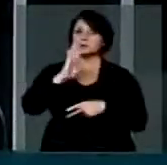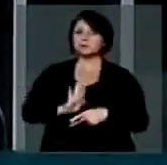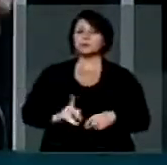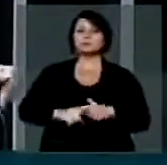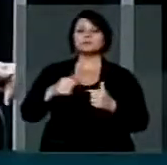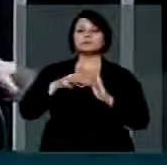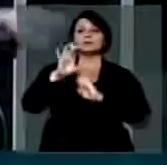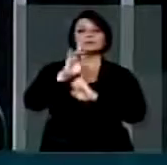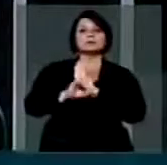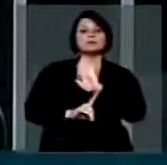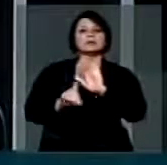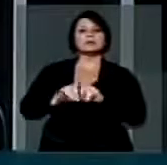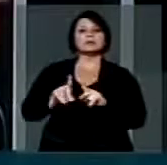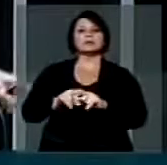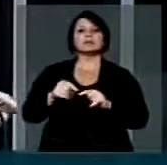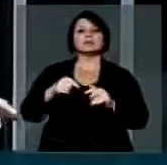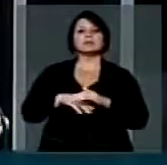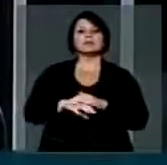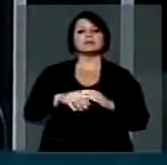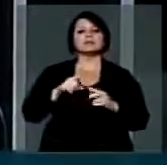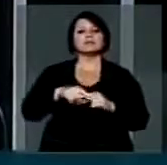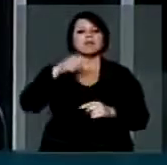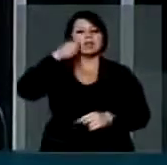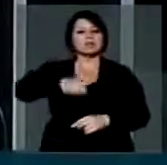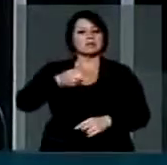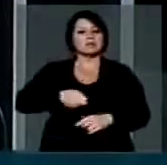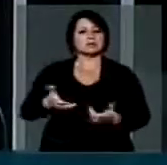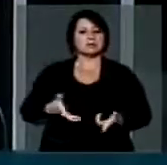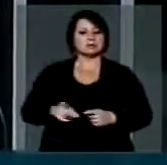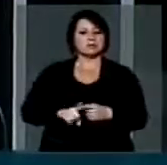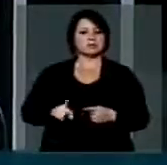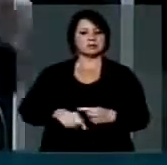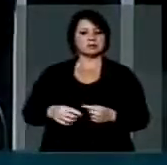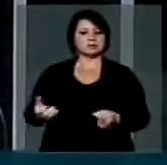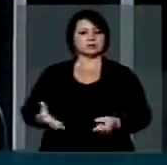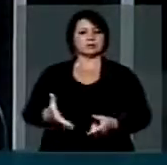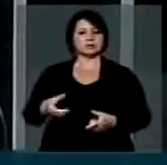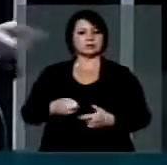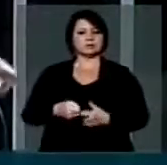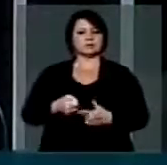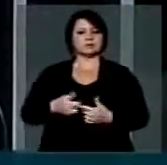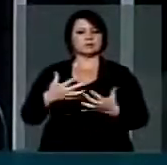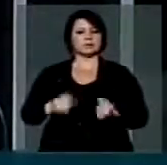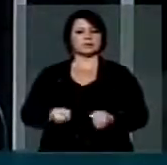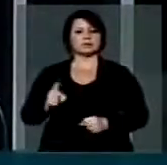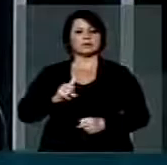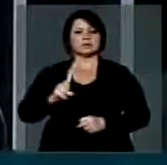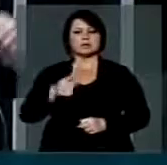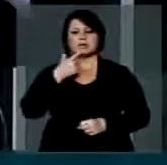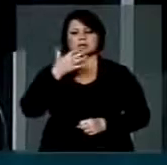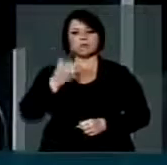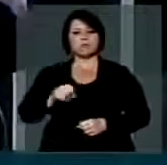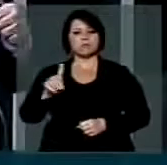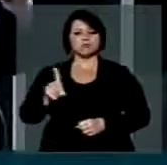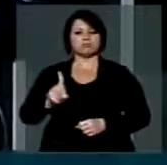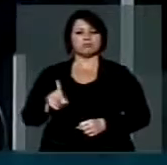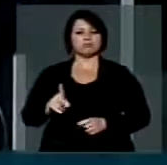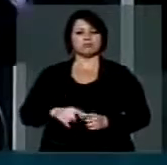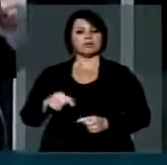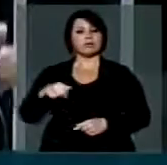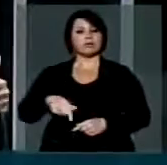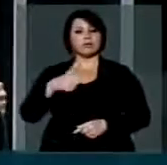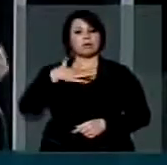lá que esse decreto seja colocado de cima para baixo, no sentido que nós temos que colher essa decisão, jamais. Aqui